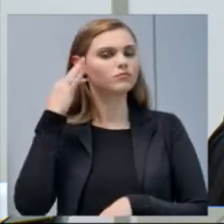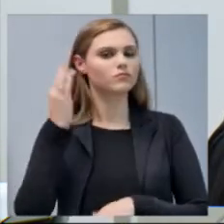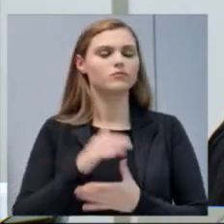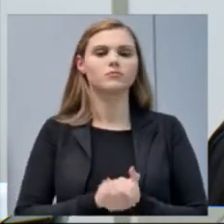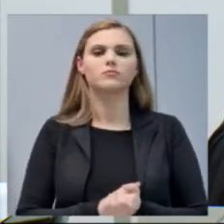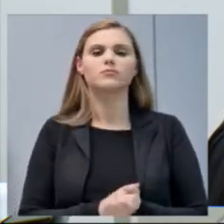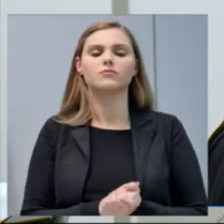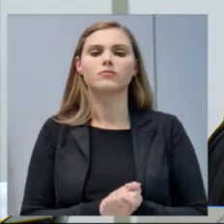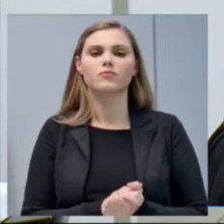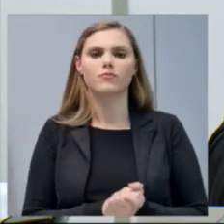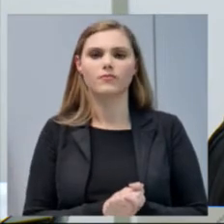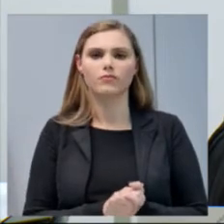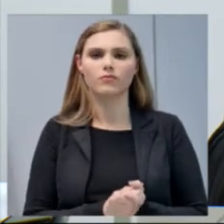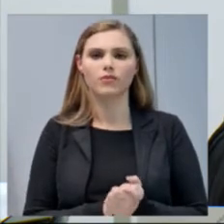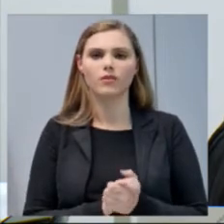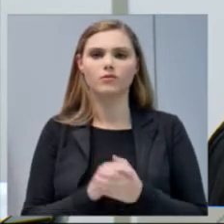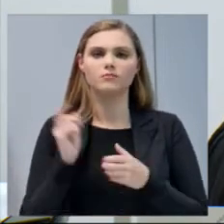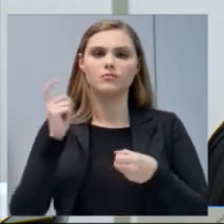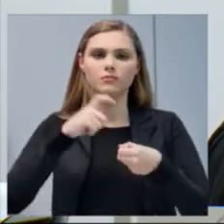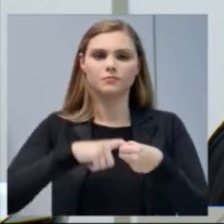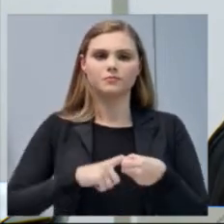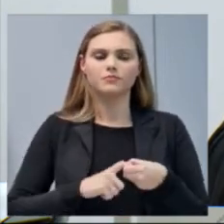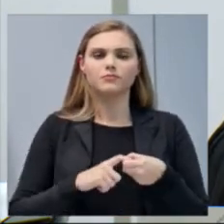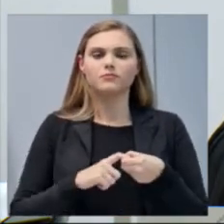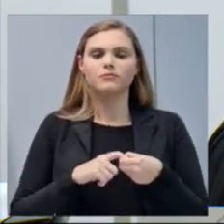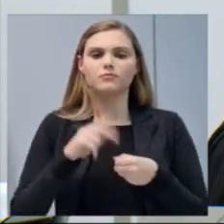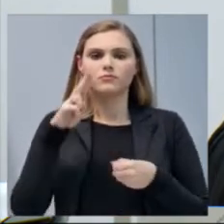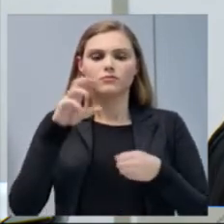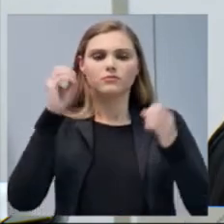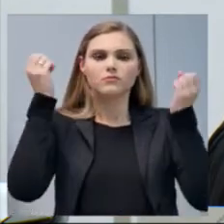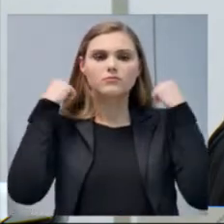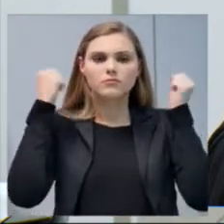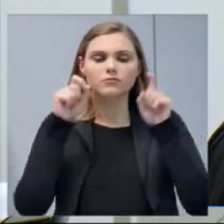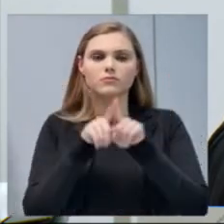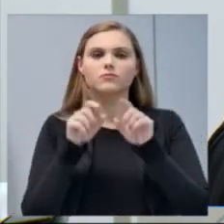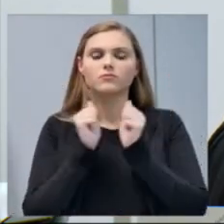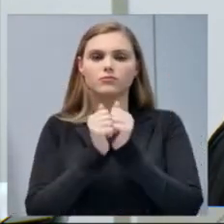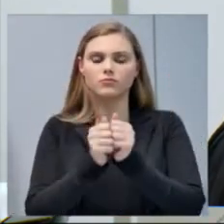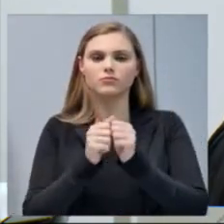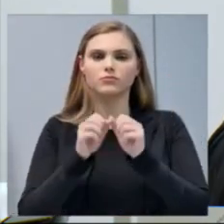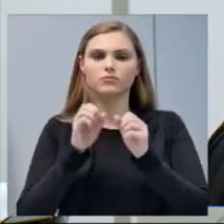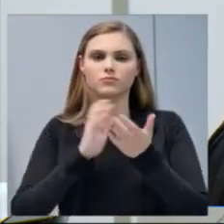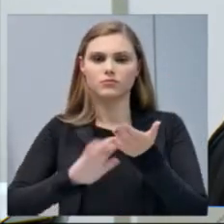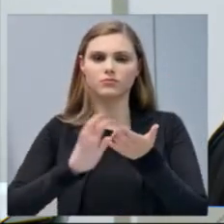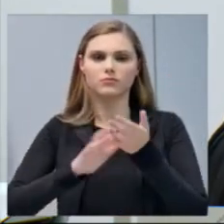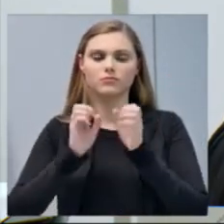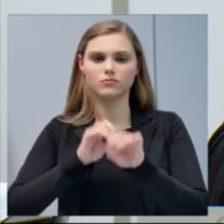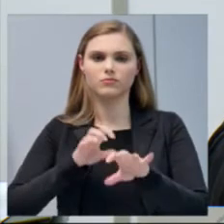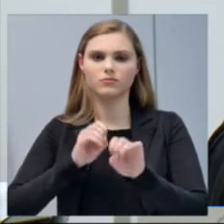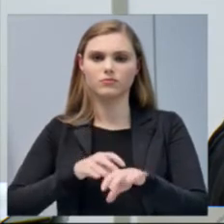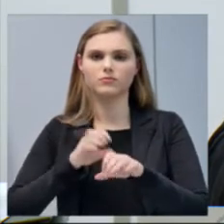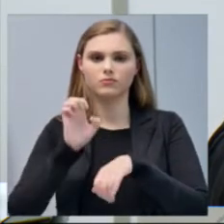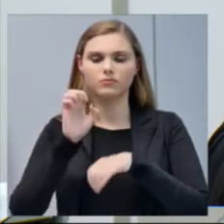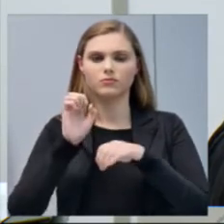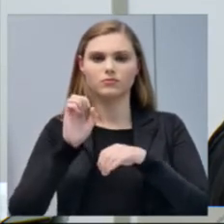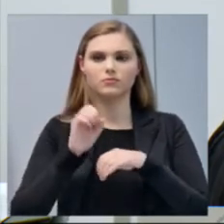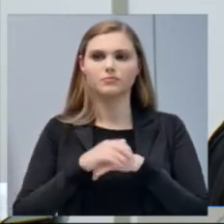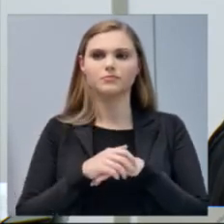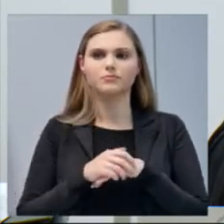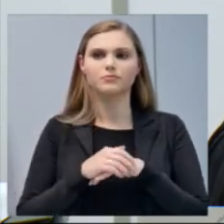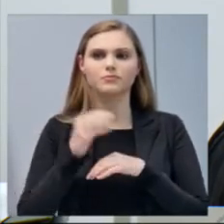Credenciados pela UNO Chapecó junto à Secretaria de Estado da Educação. Curso oferecido, especialização em educação,